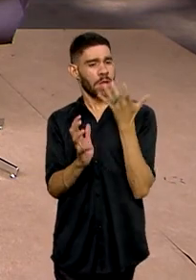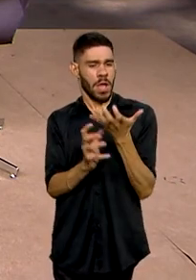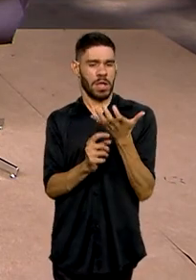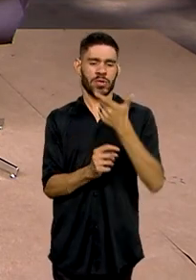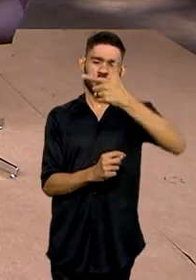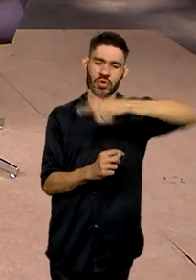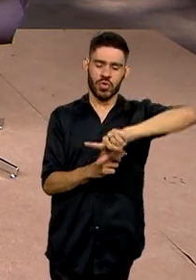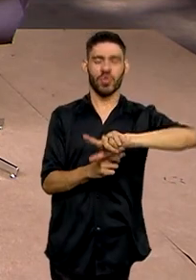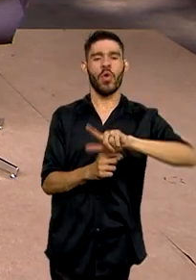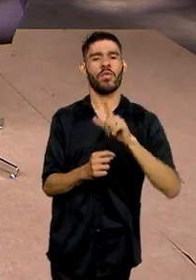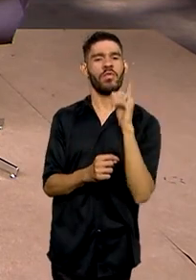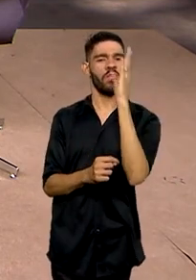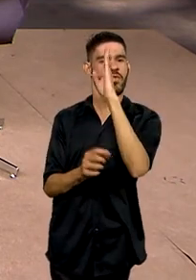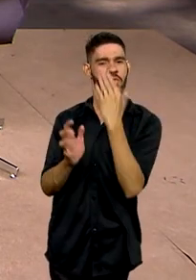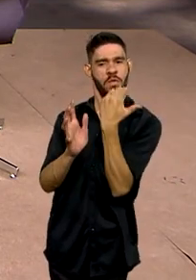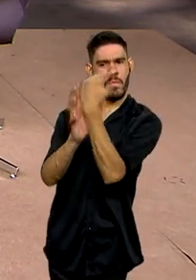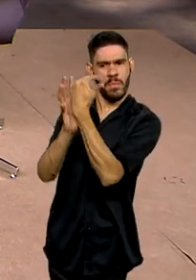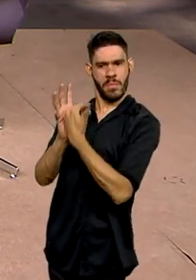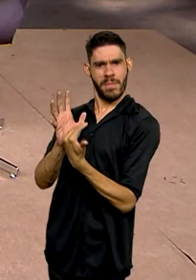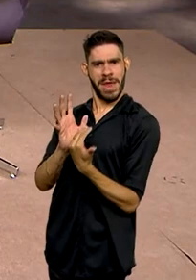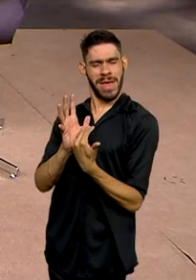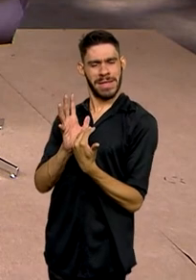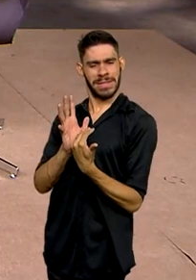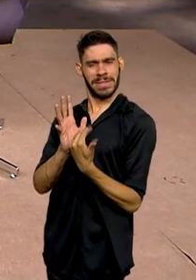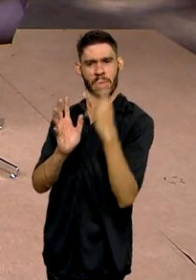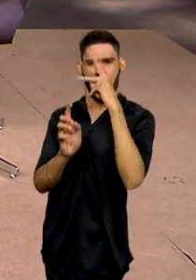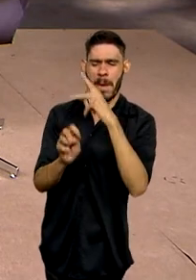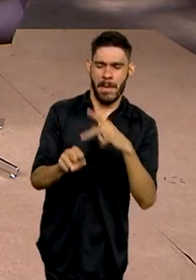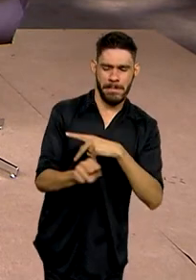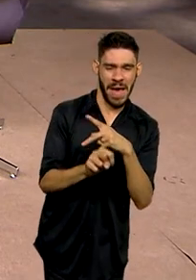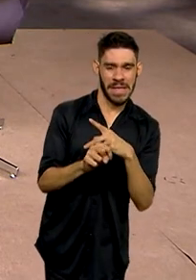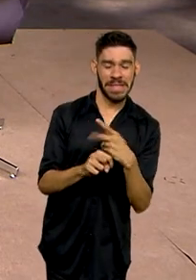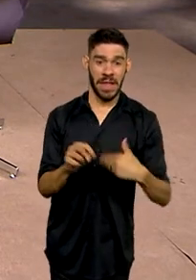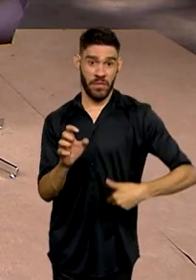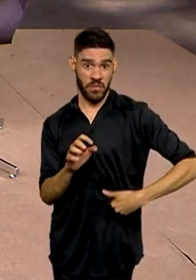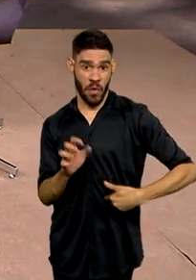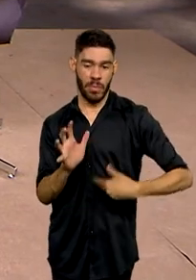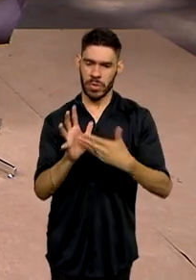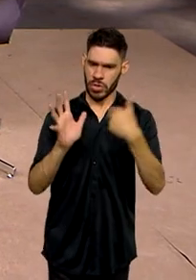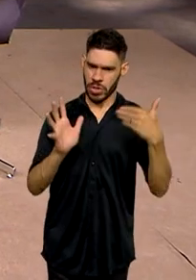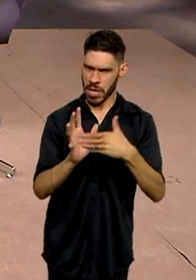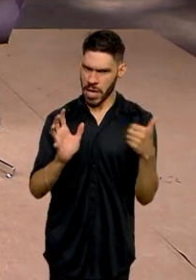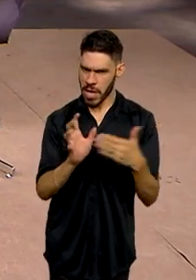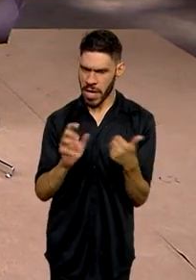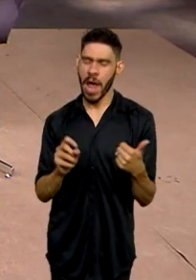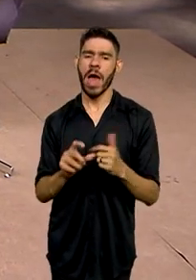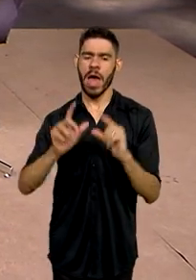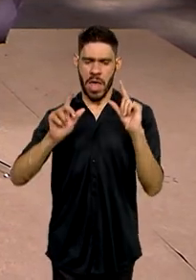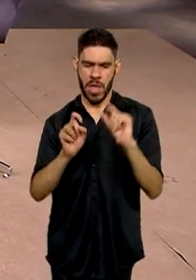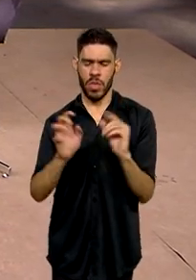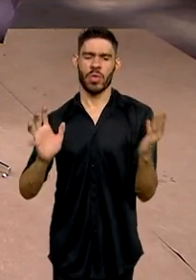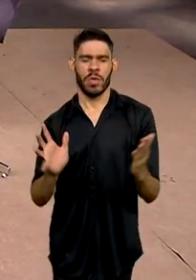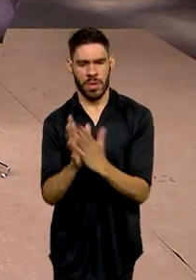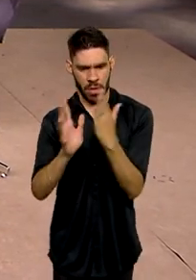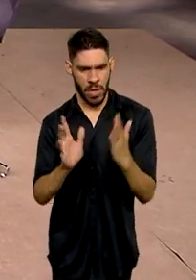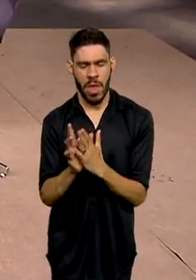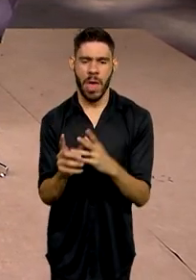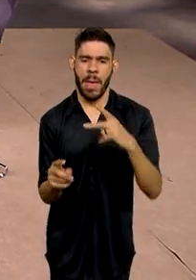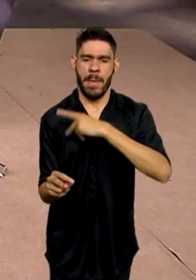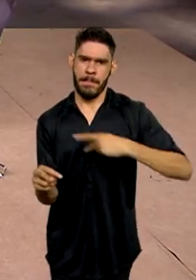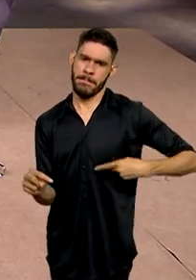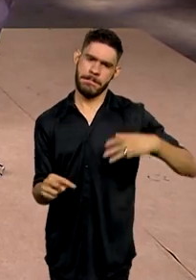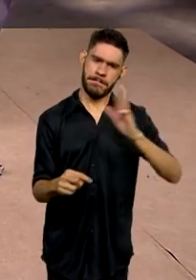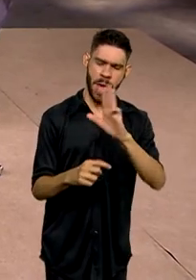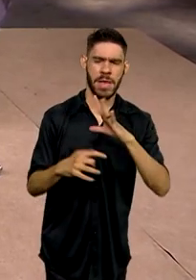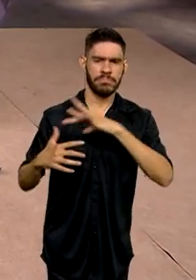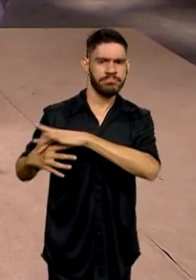novamente tirar o Brasil do mapa da fome, tirar o Brasil da insegurança alimentar e vamos reduzir a pobreza. É o presidente Lula